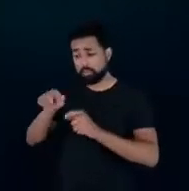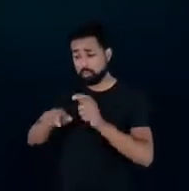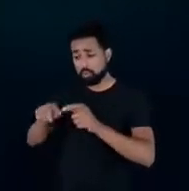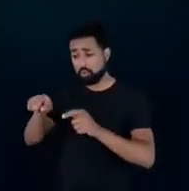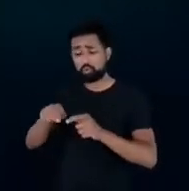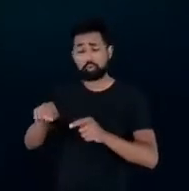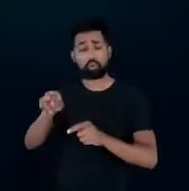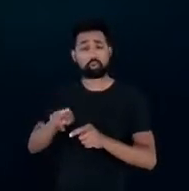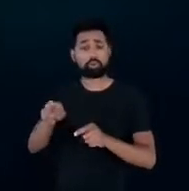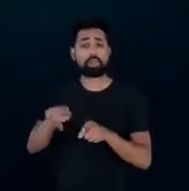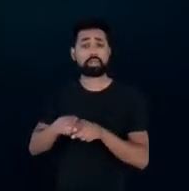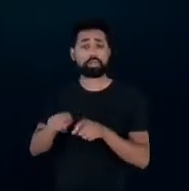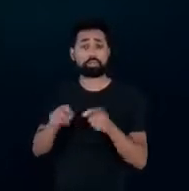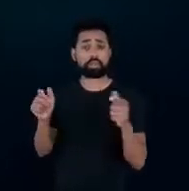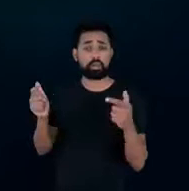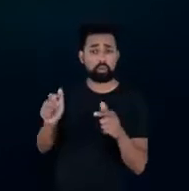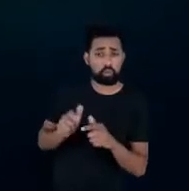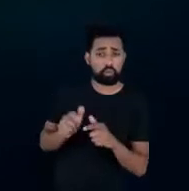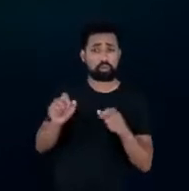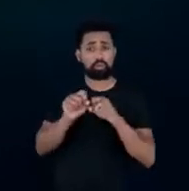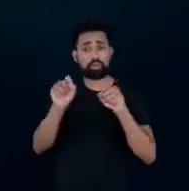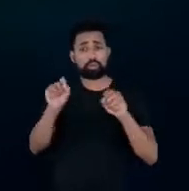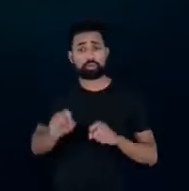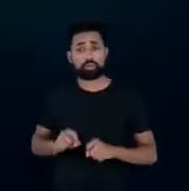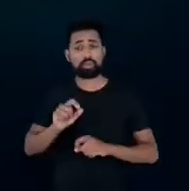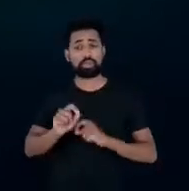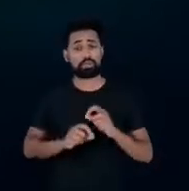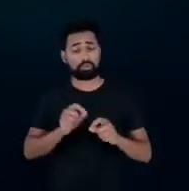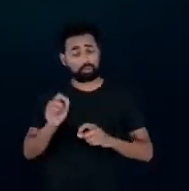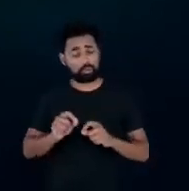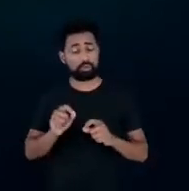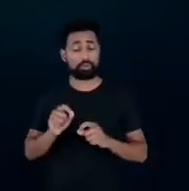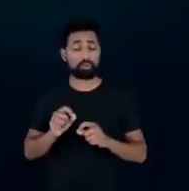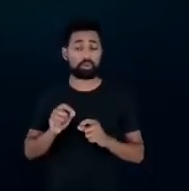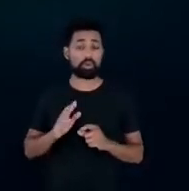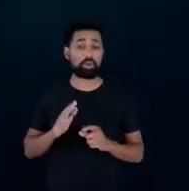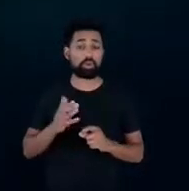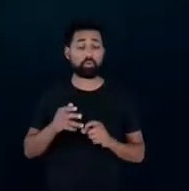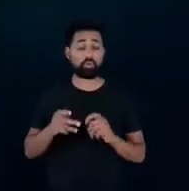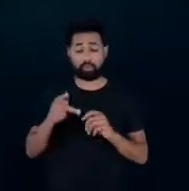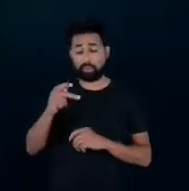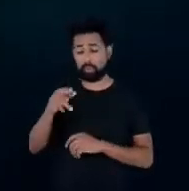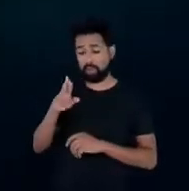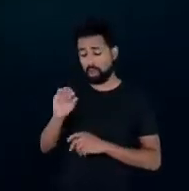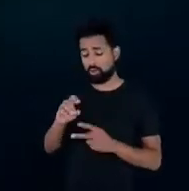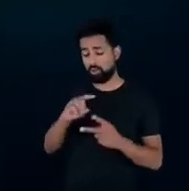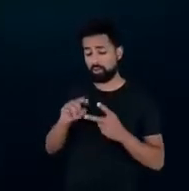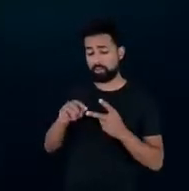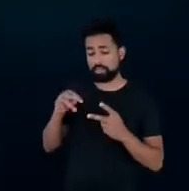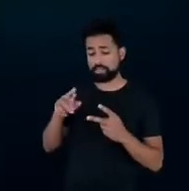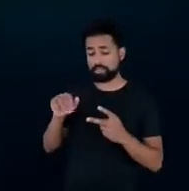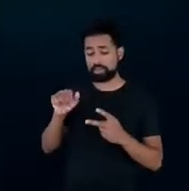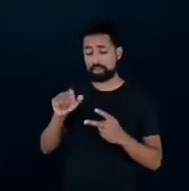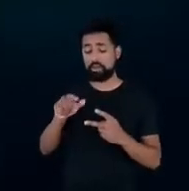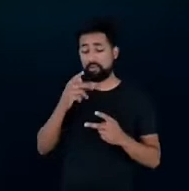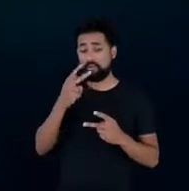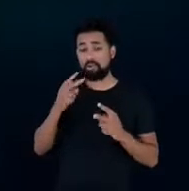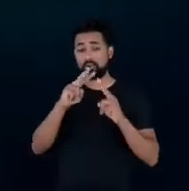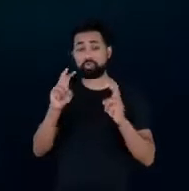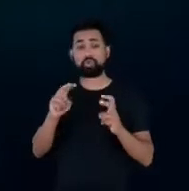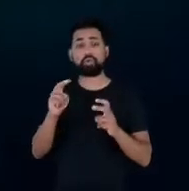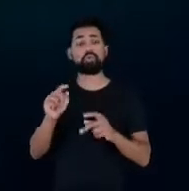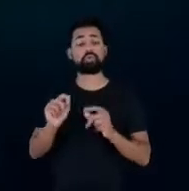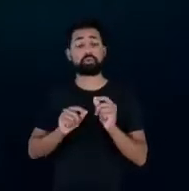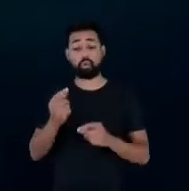a gente reduz os custos sistêmicos, como o Marcel e o próprio Paulo falaram aqui, o custo da eficiência energética é menor